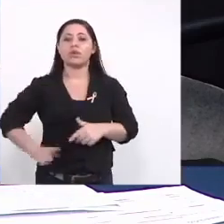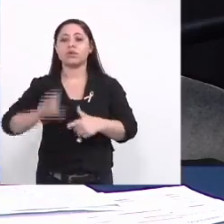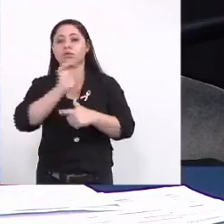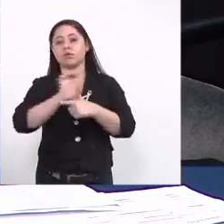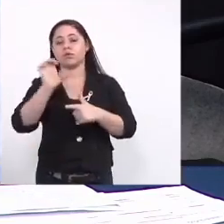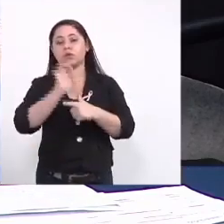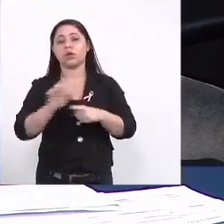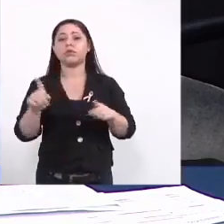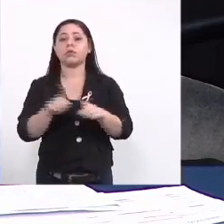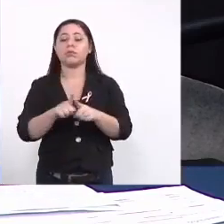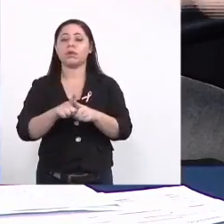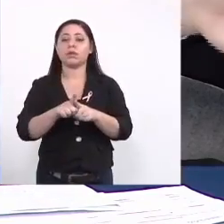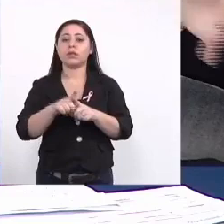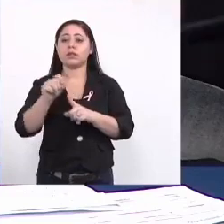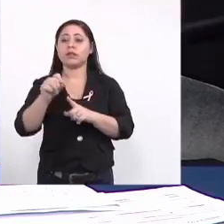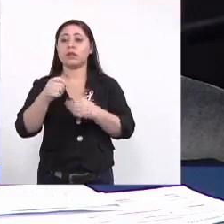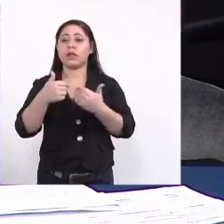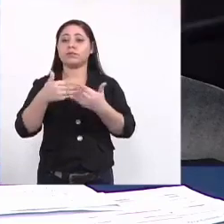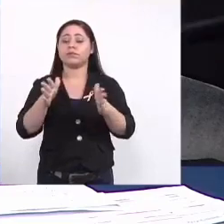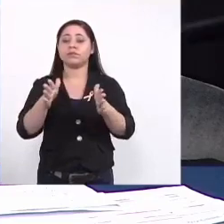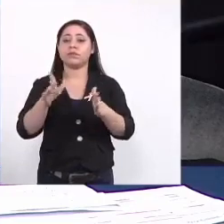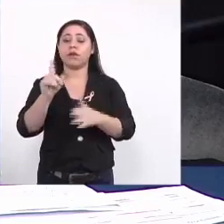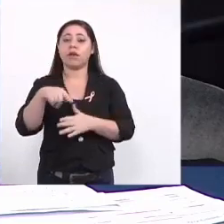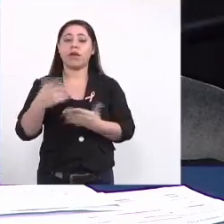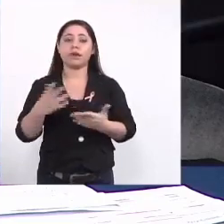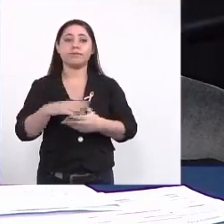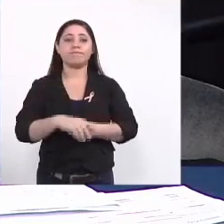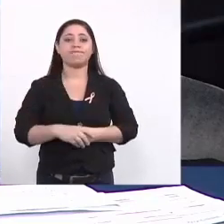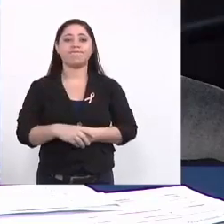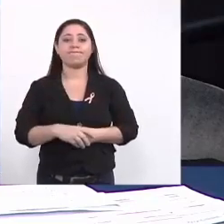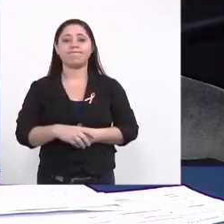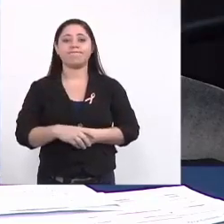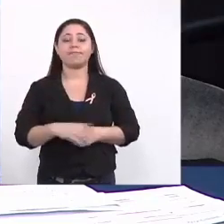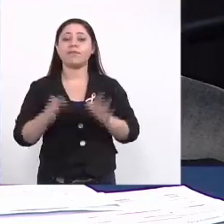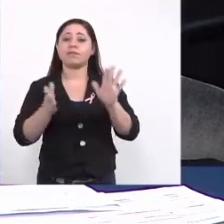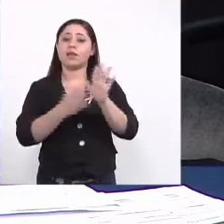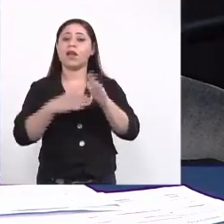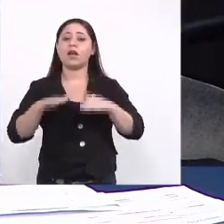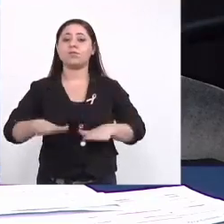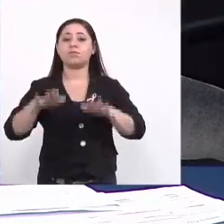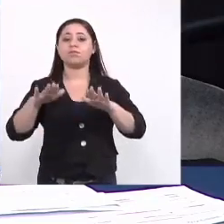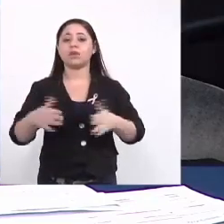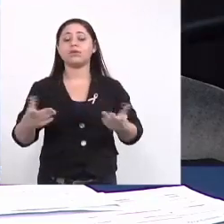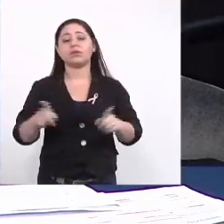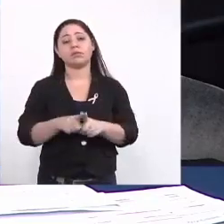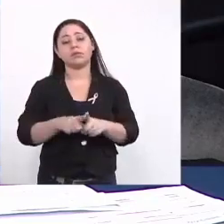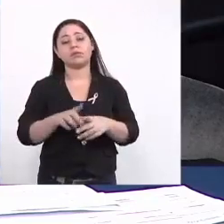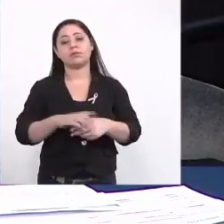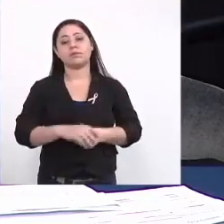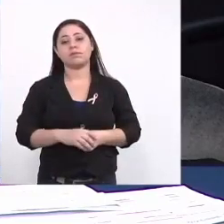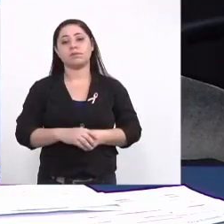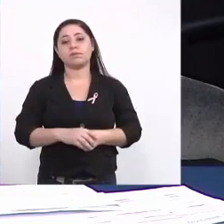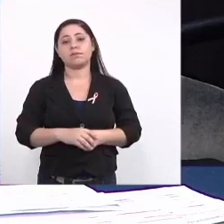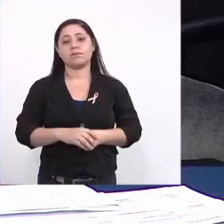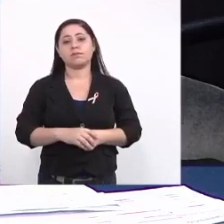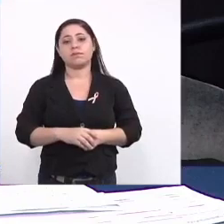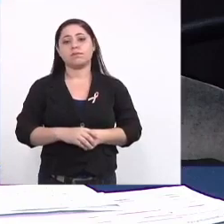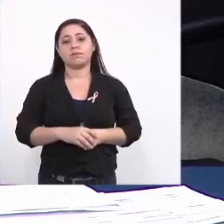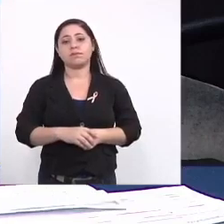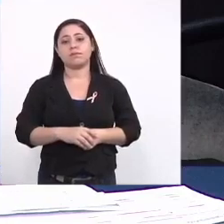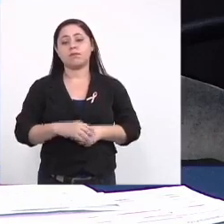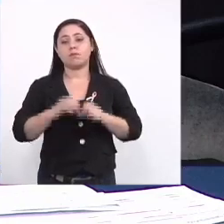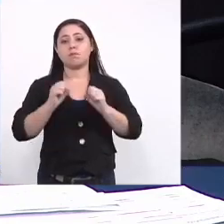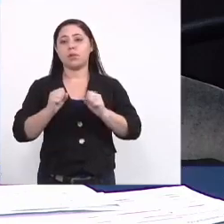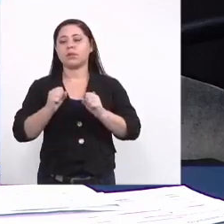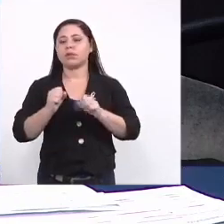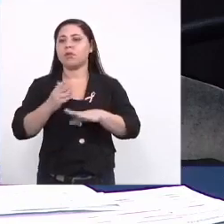estado também para que se lance essa essa campanha né a gente poder em